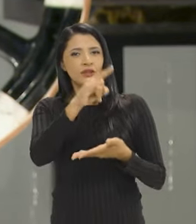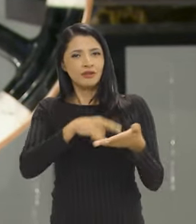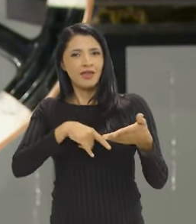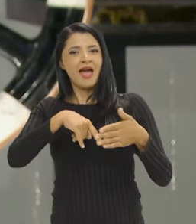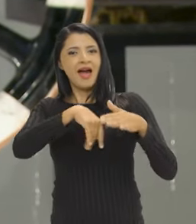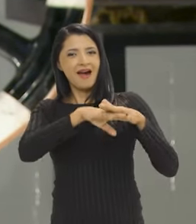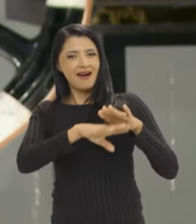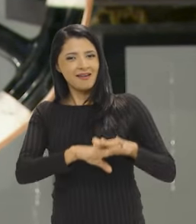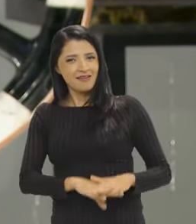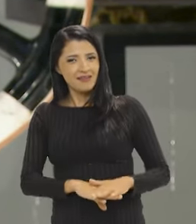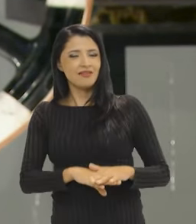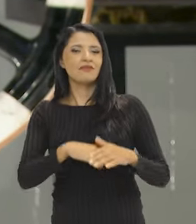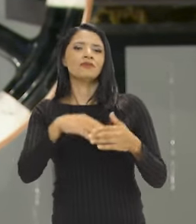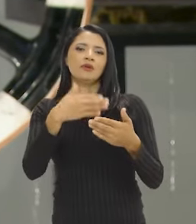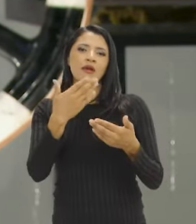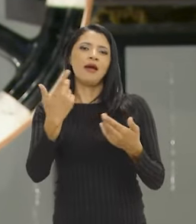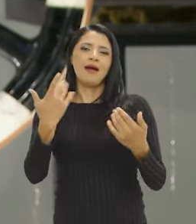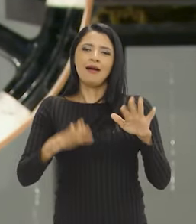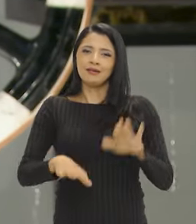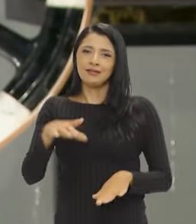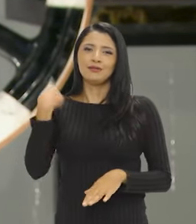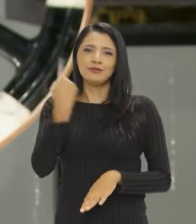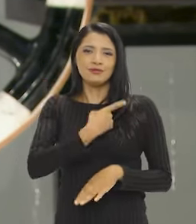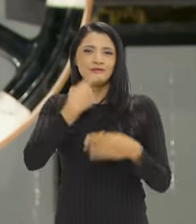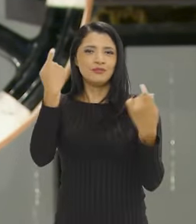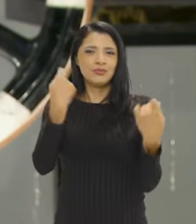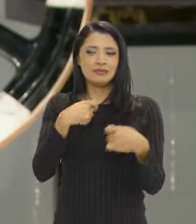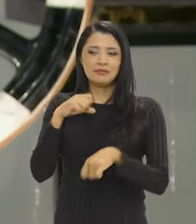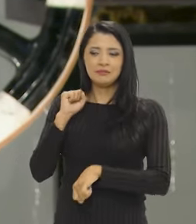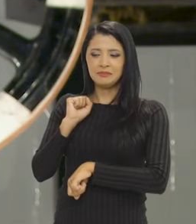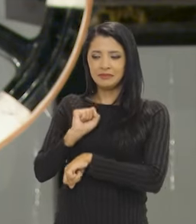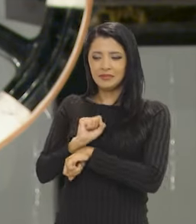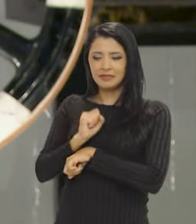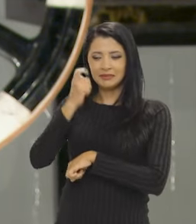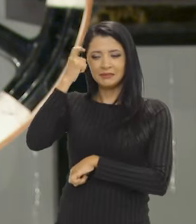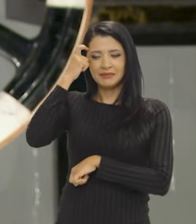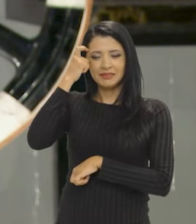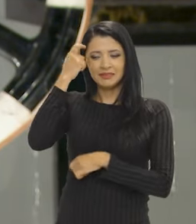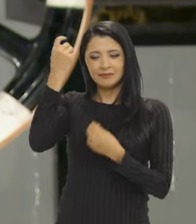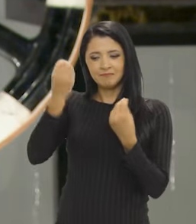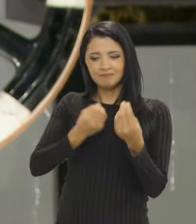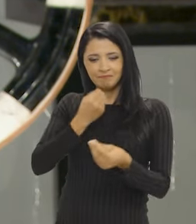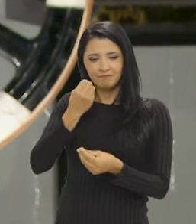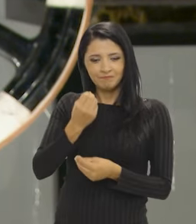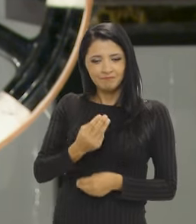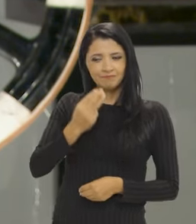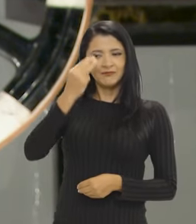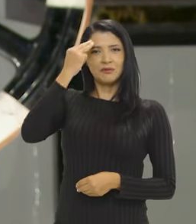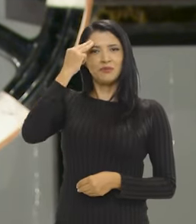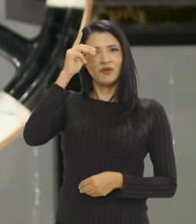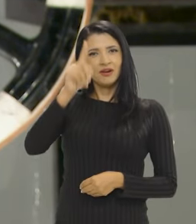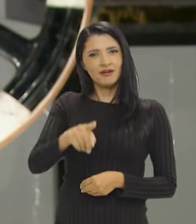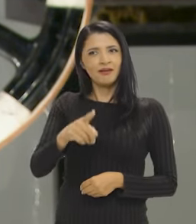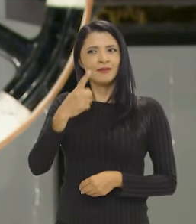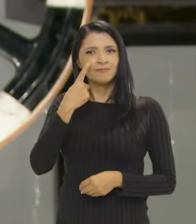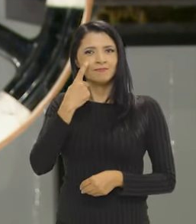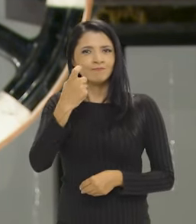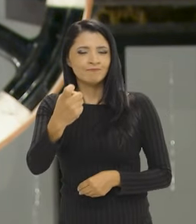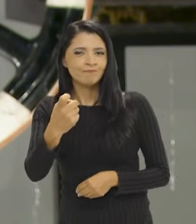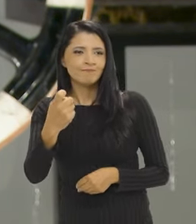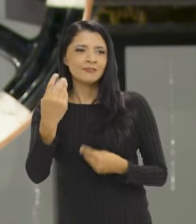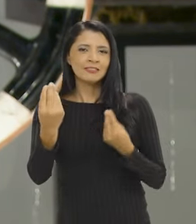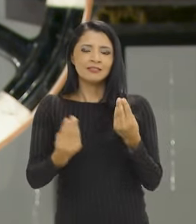isso que muitas vezes a gente precisa parar um pouco e pensar. Bom, memória é algo que